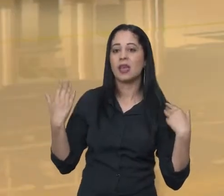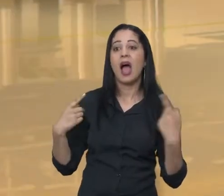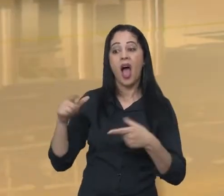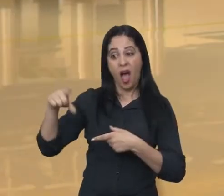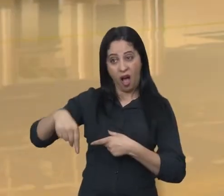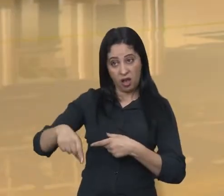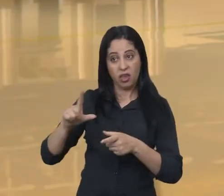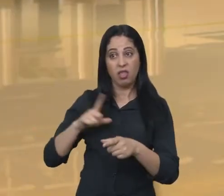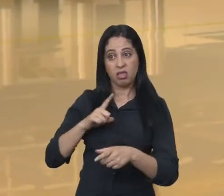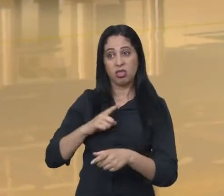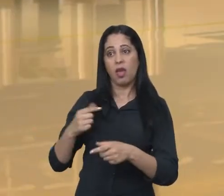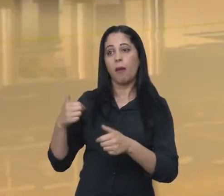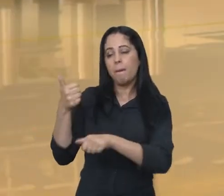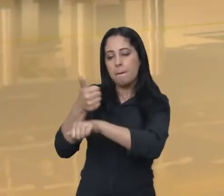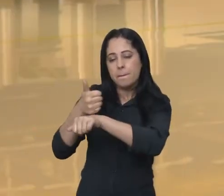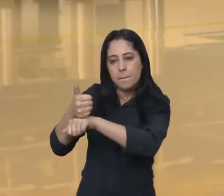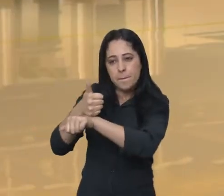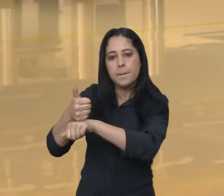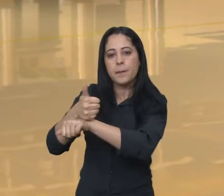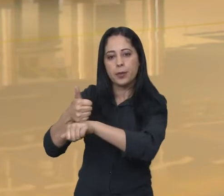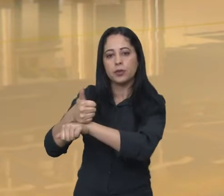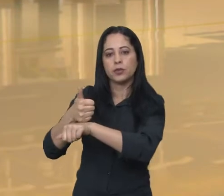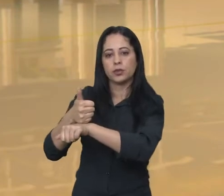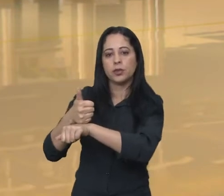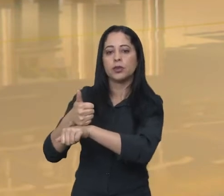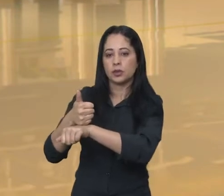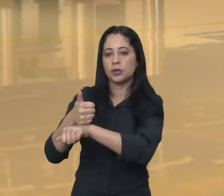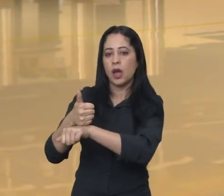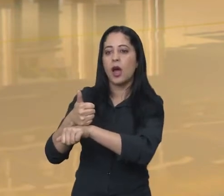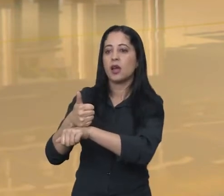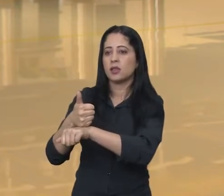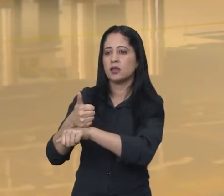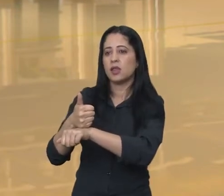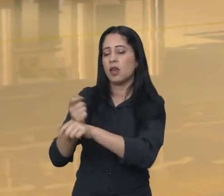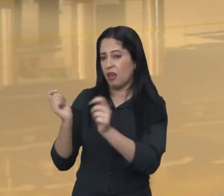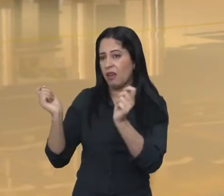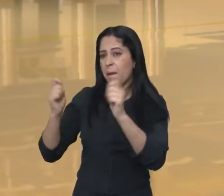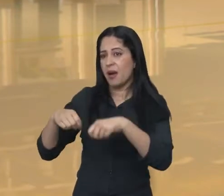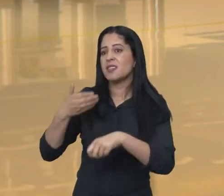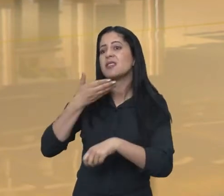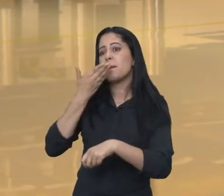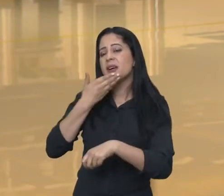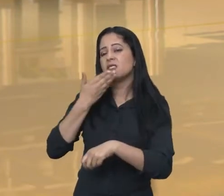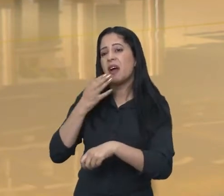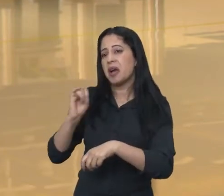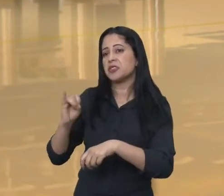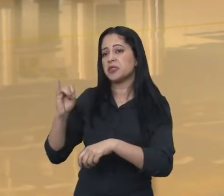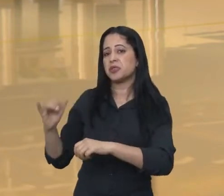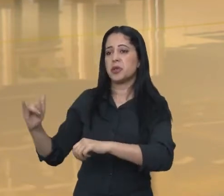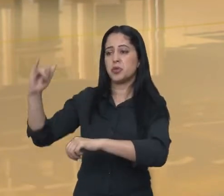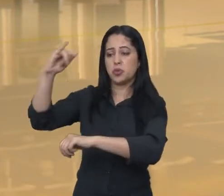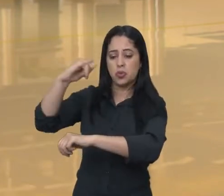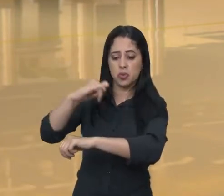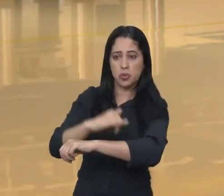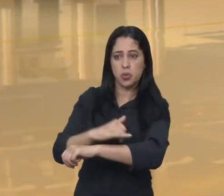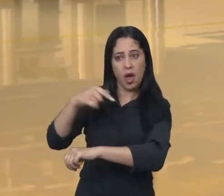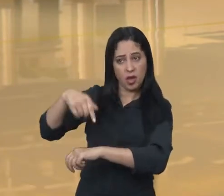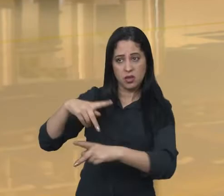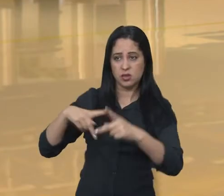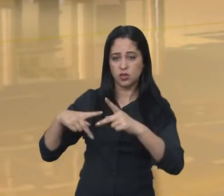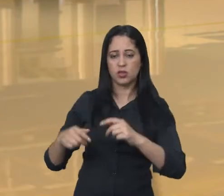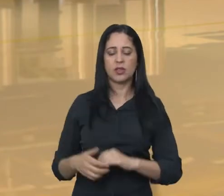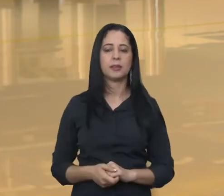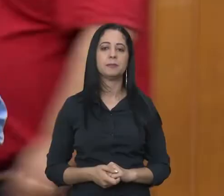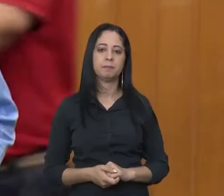empresas aqui, muitos profissionais, eles... Ficaria muito mais fácil a vida deles se eles